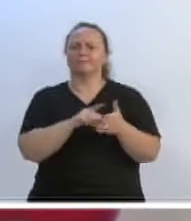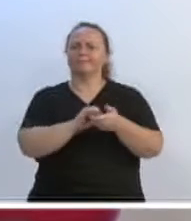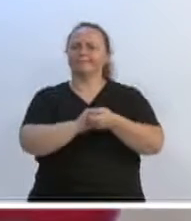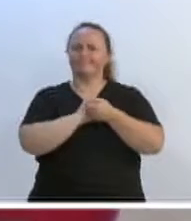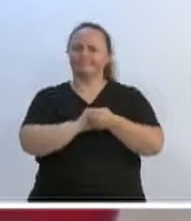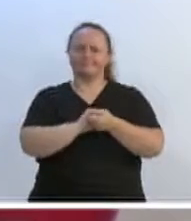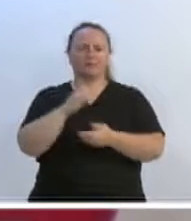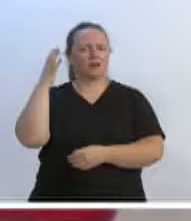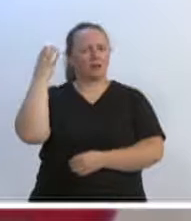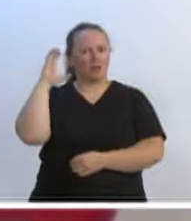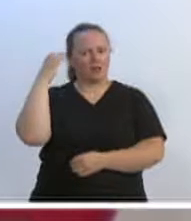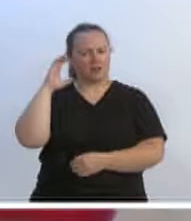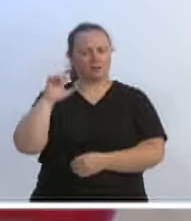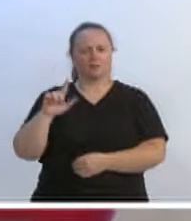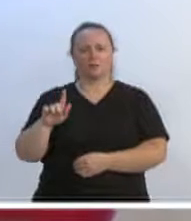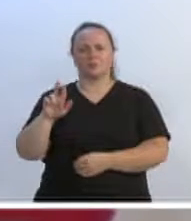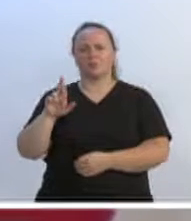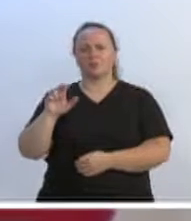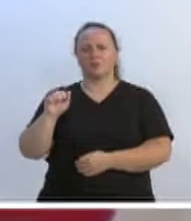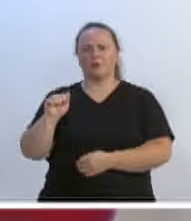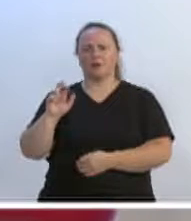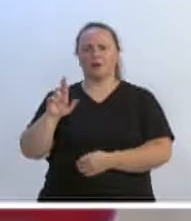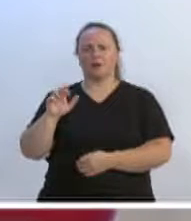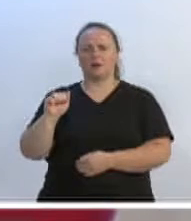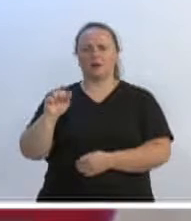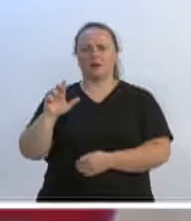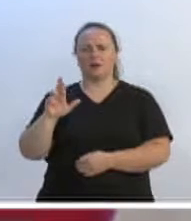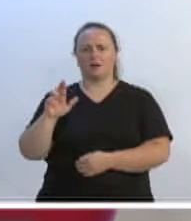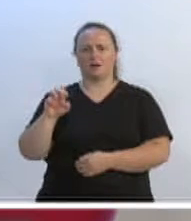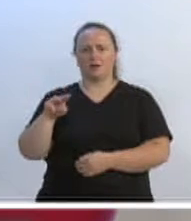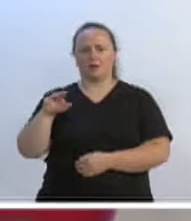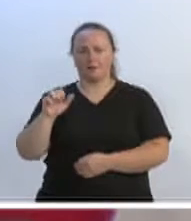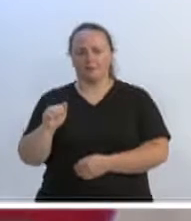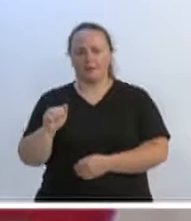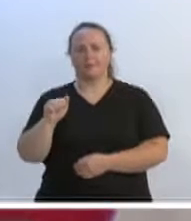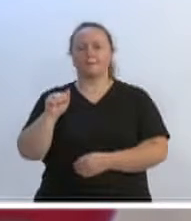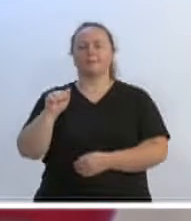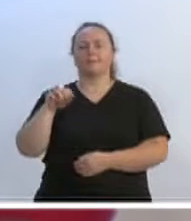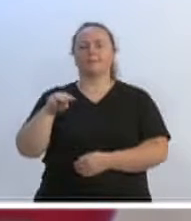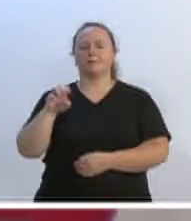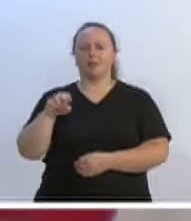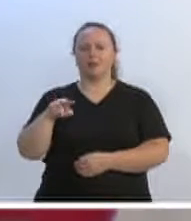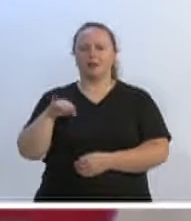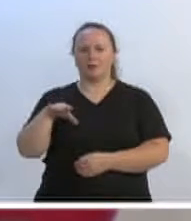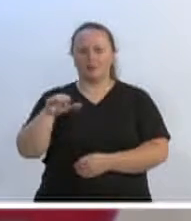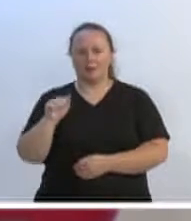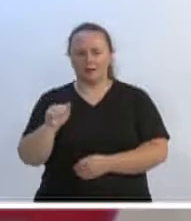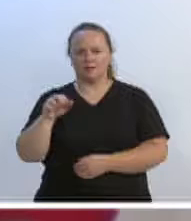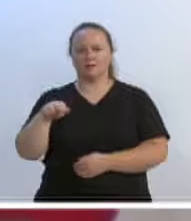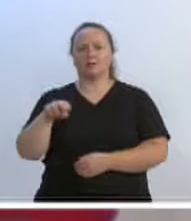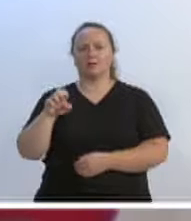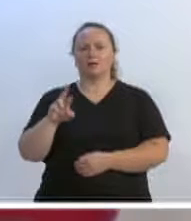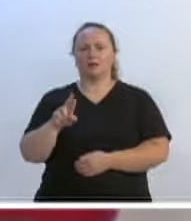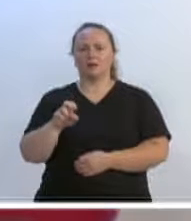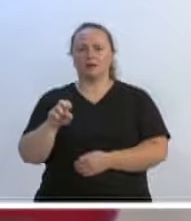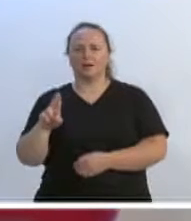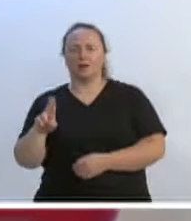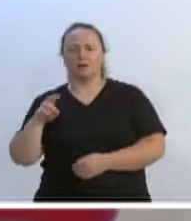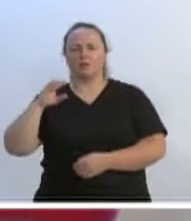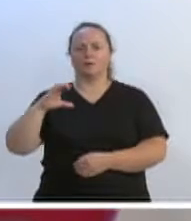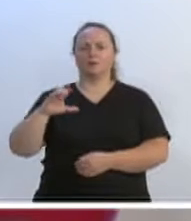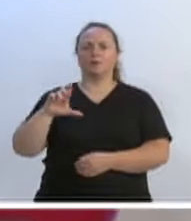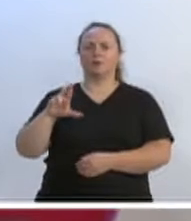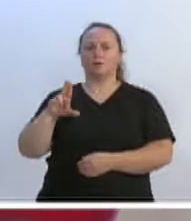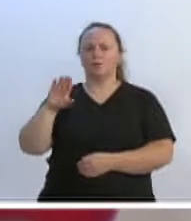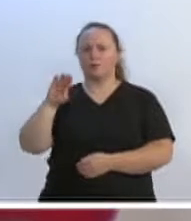rádios, Guararema, a Rádio Menina, CBN, Nereu, Blumenau Agora, Clube, também os meios de